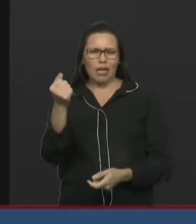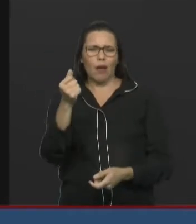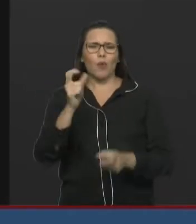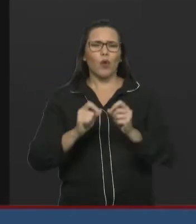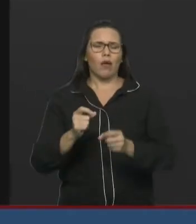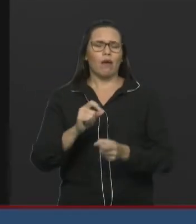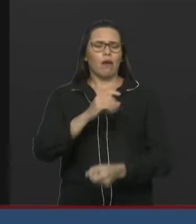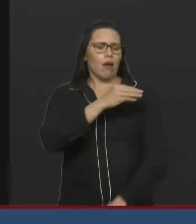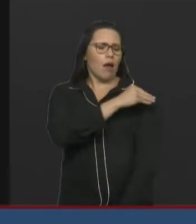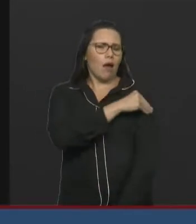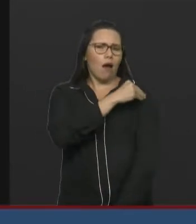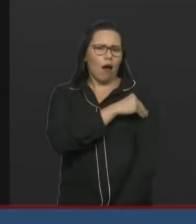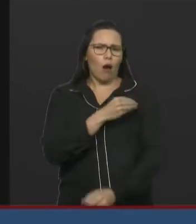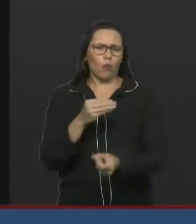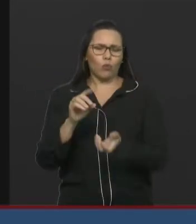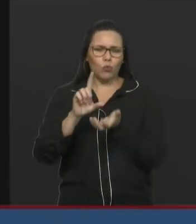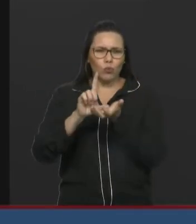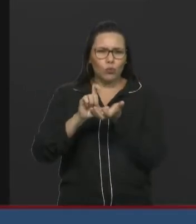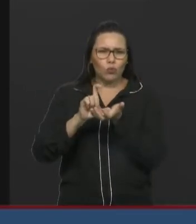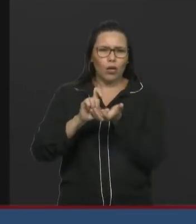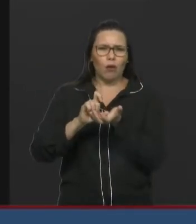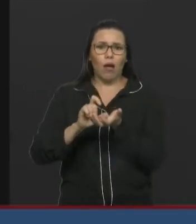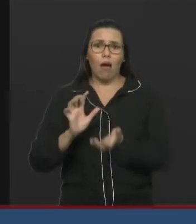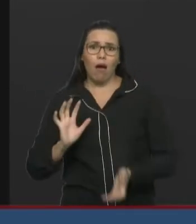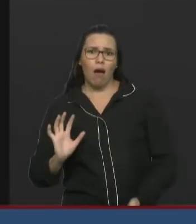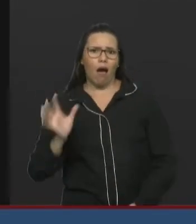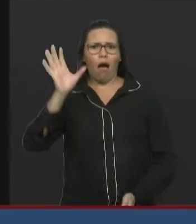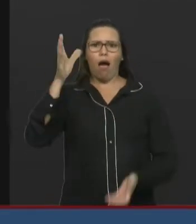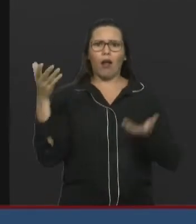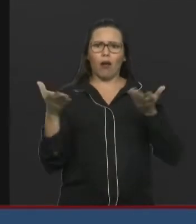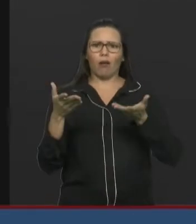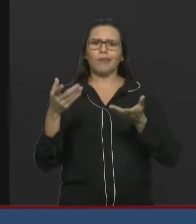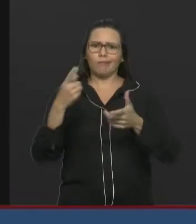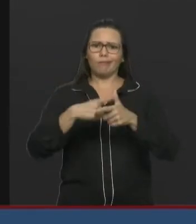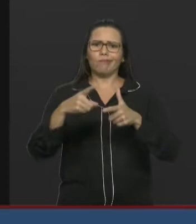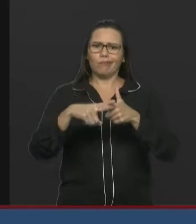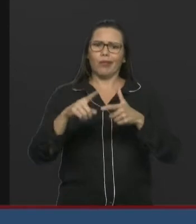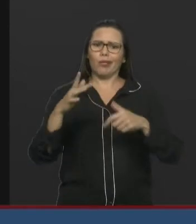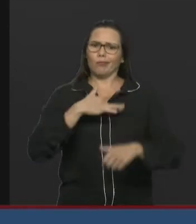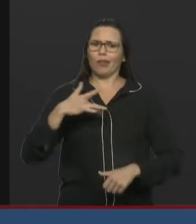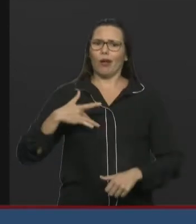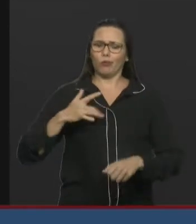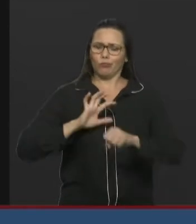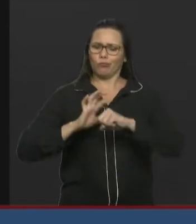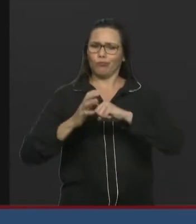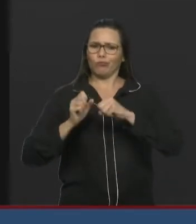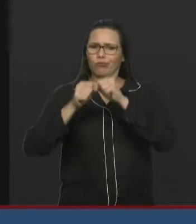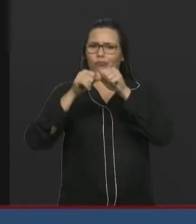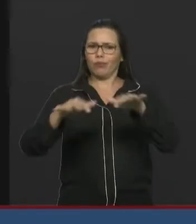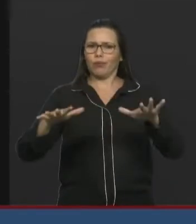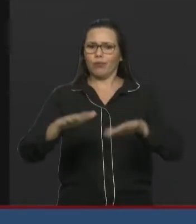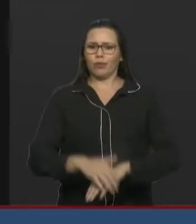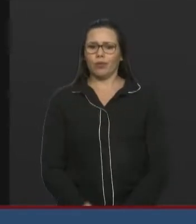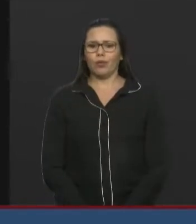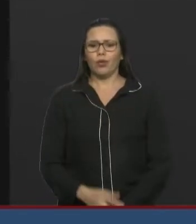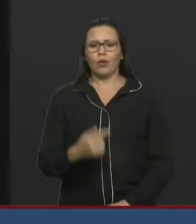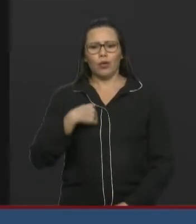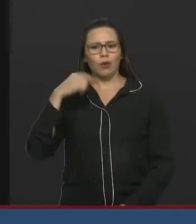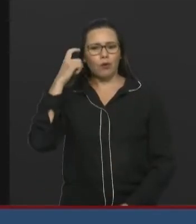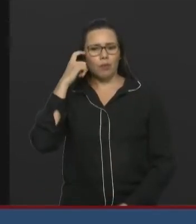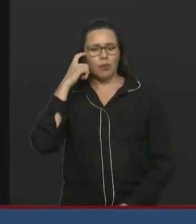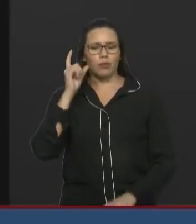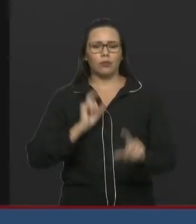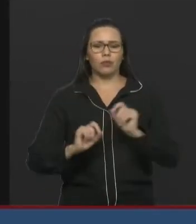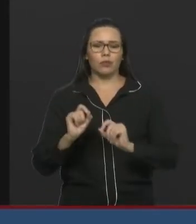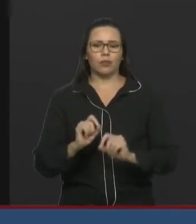E também gostaria de deixar aqui registrado que o governo inclua nos seus pacotes de medidas algum auxílio